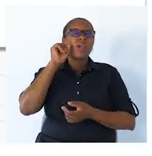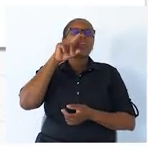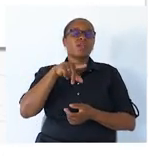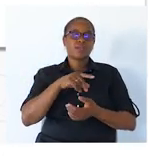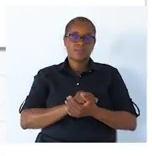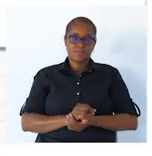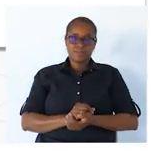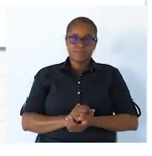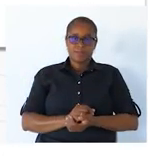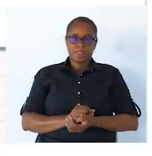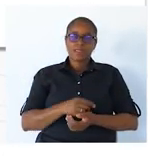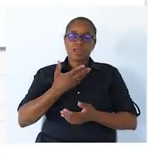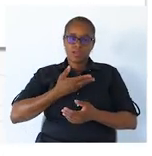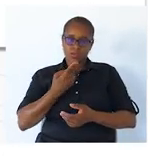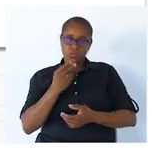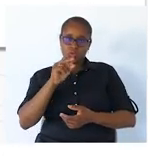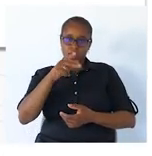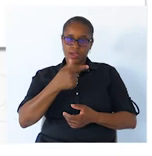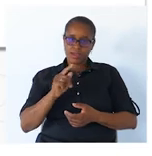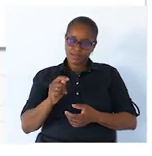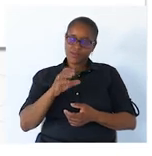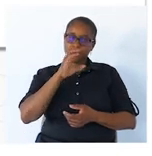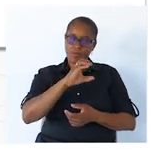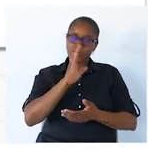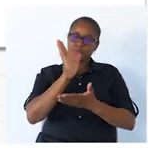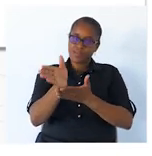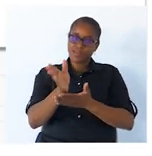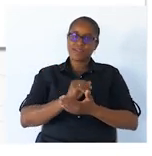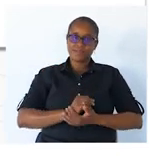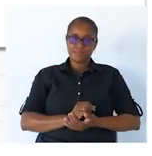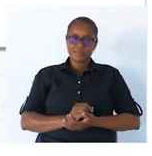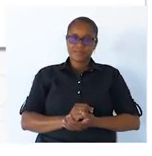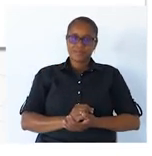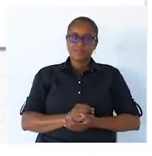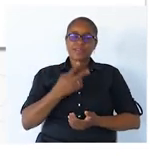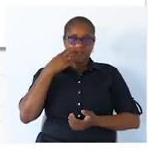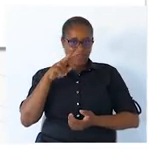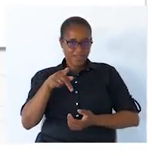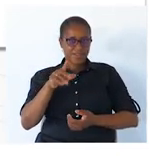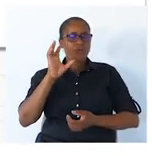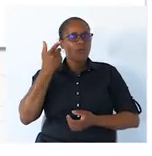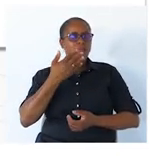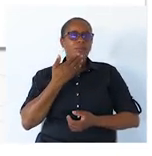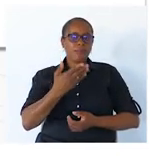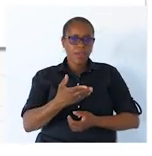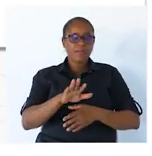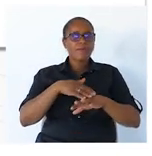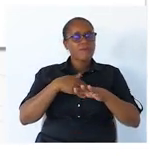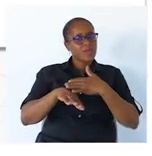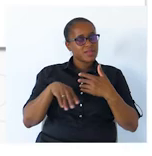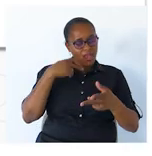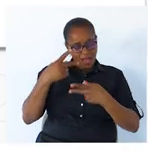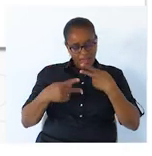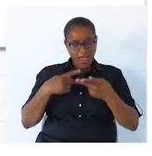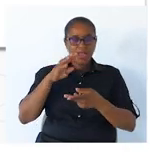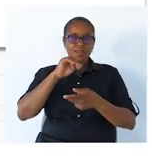quem? Ao Duarte. Complemento indireto. Vejam que quando se pede para fazer a